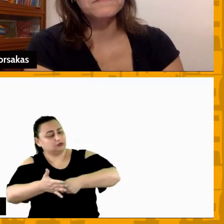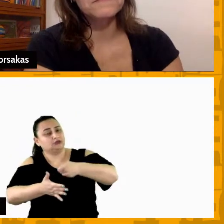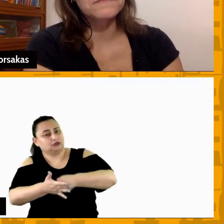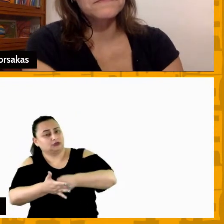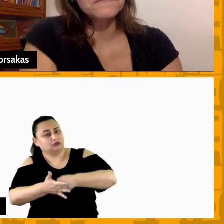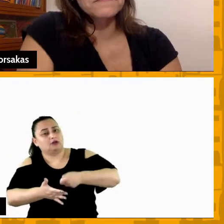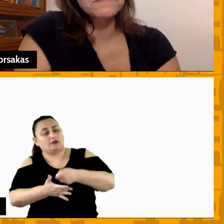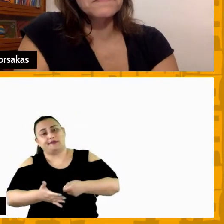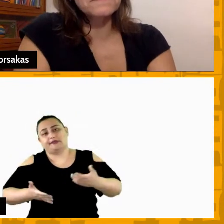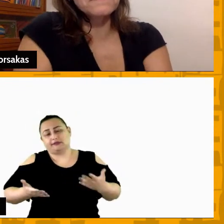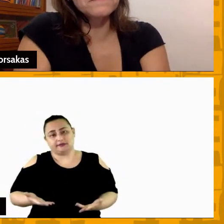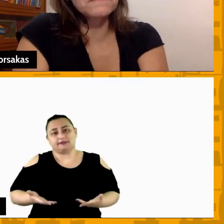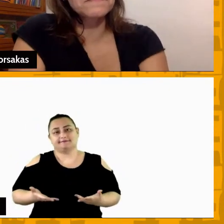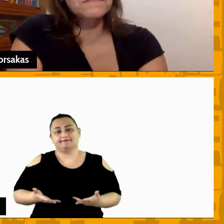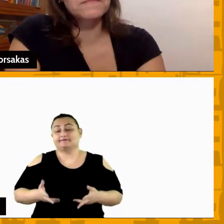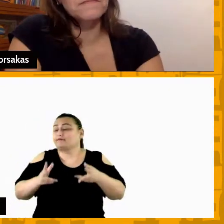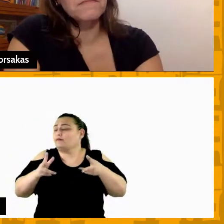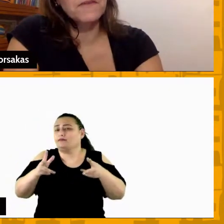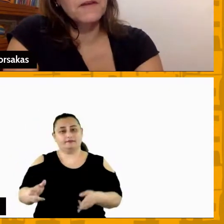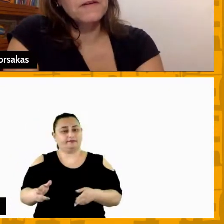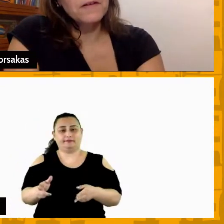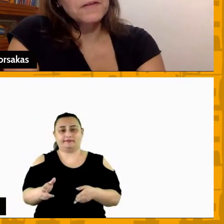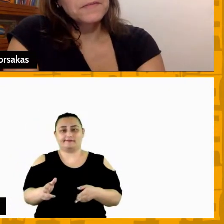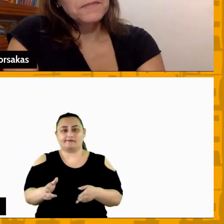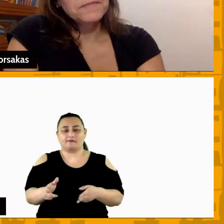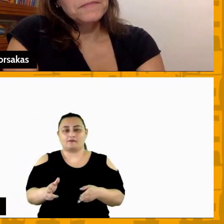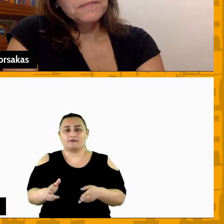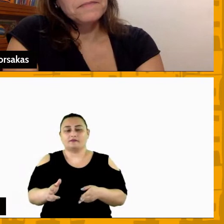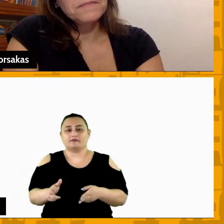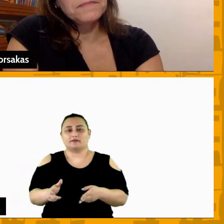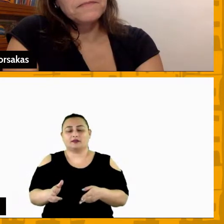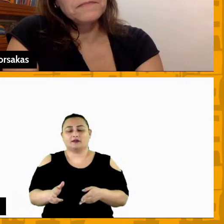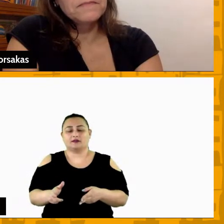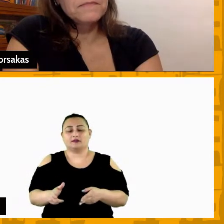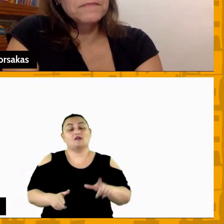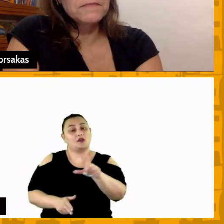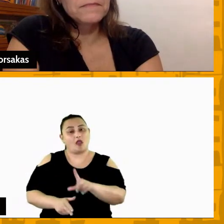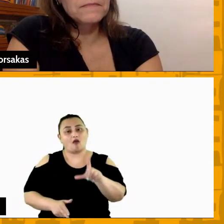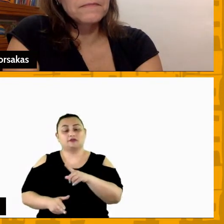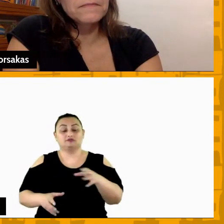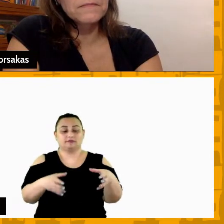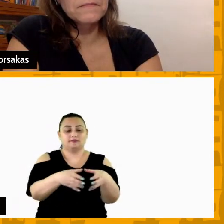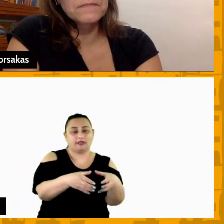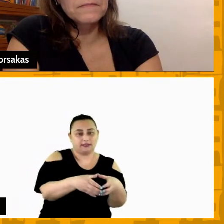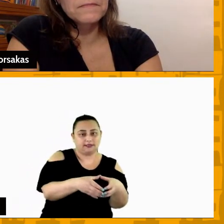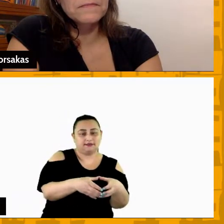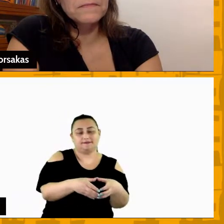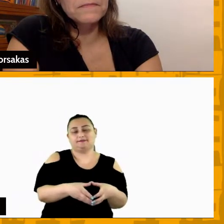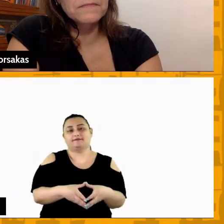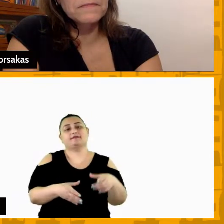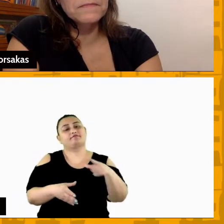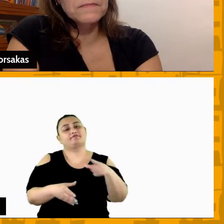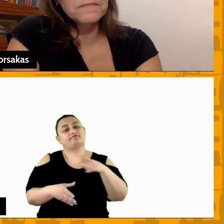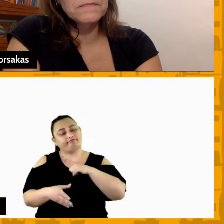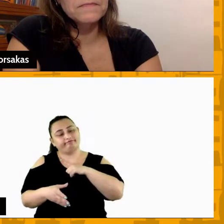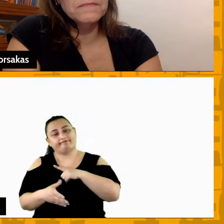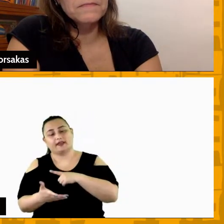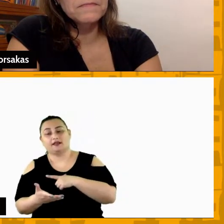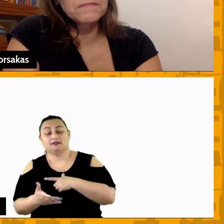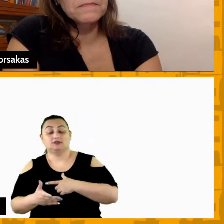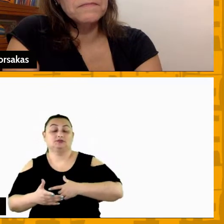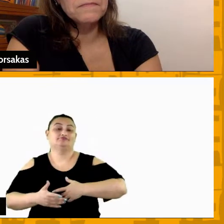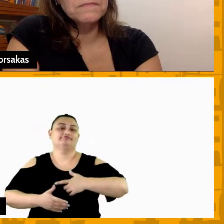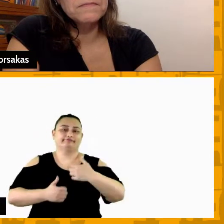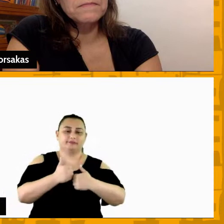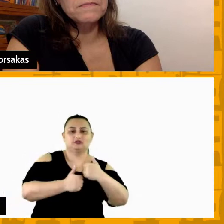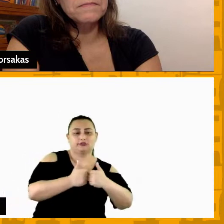ele é exatamente igual claro que numa equipe você tem alguns jogadores que